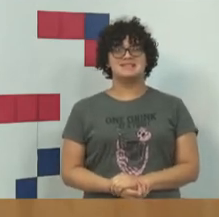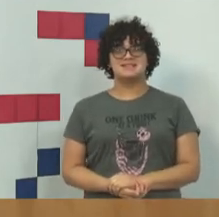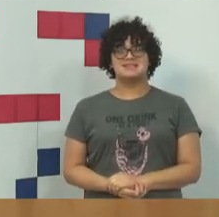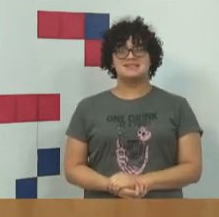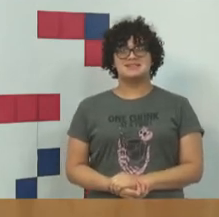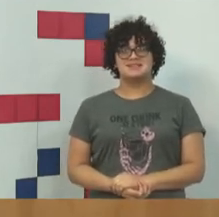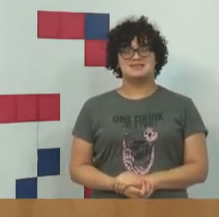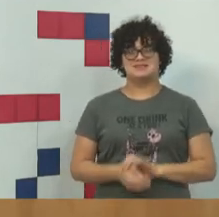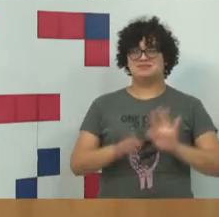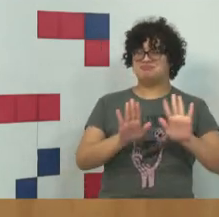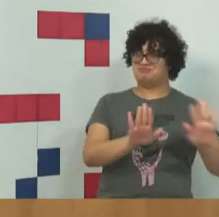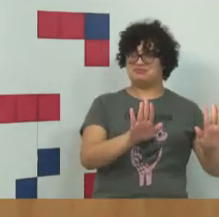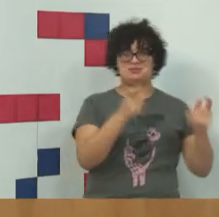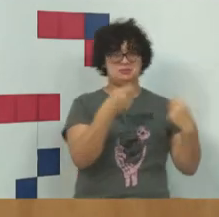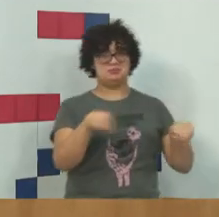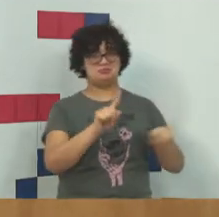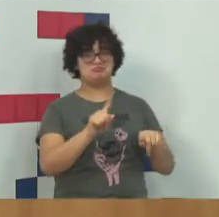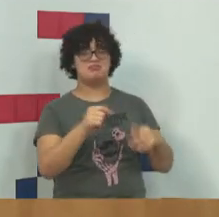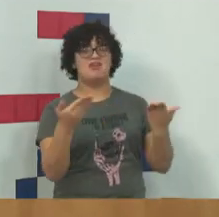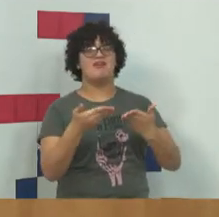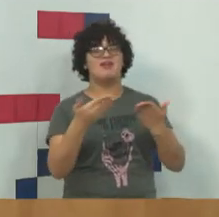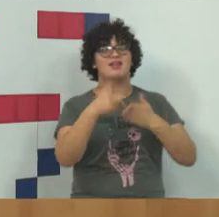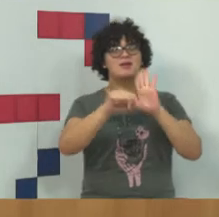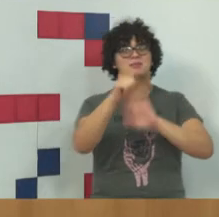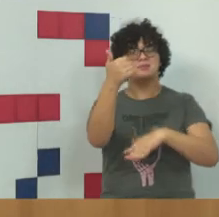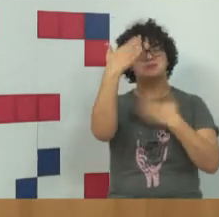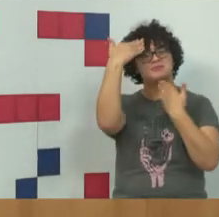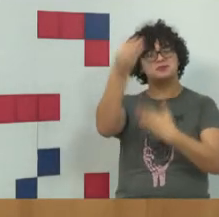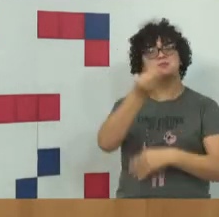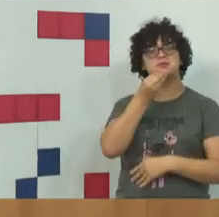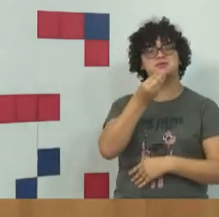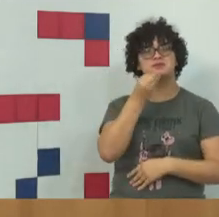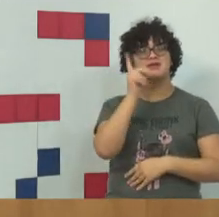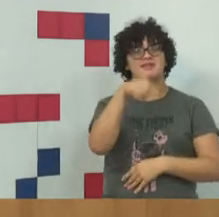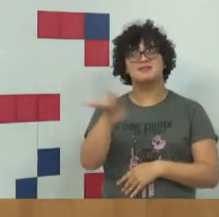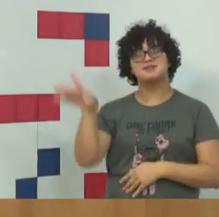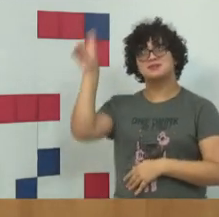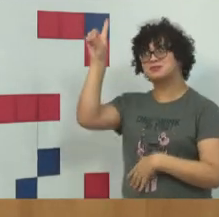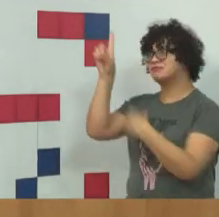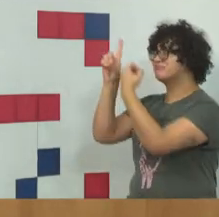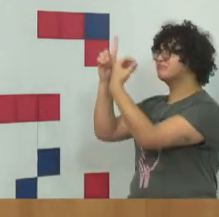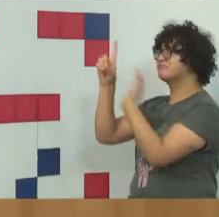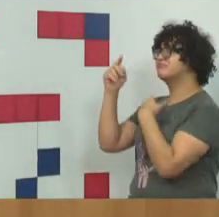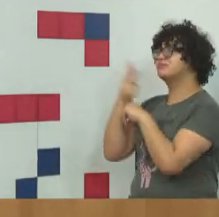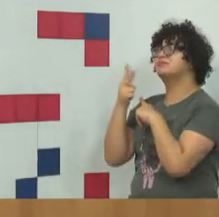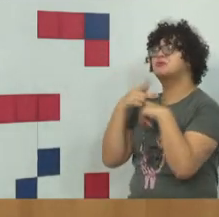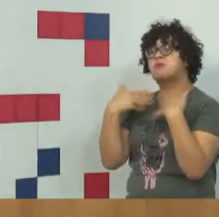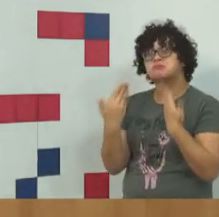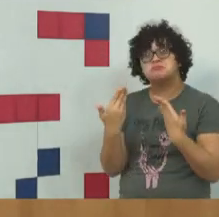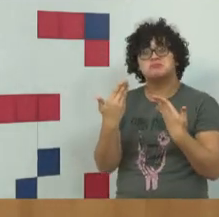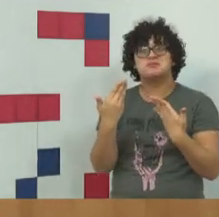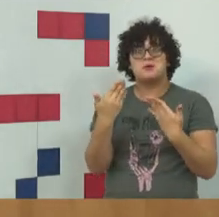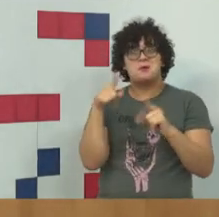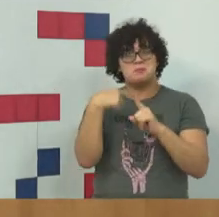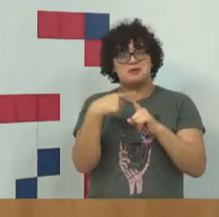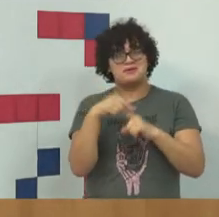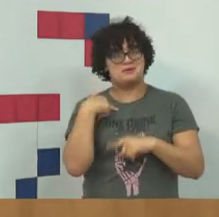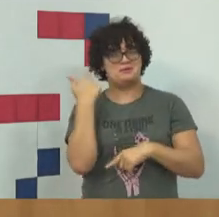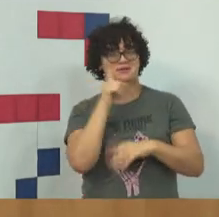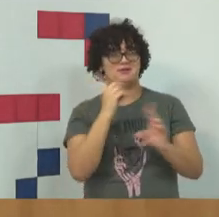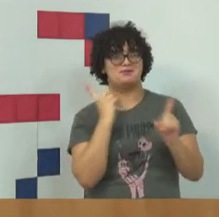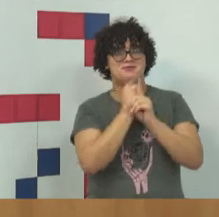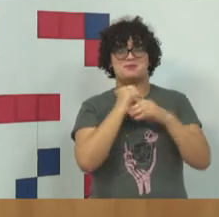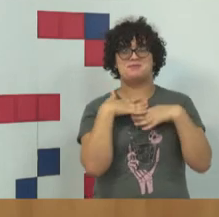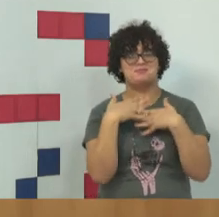eu nem preciso de suporte. Eu queria, primeiro, agradecer a oportunidade, pedir a Deus a proteção divina para que esse encontro